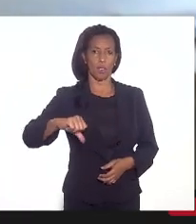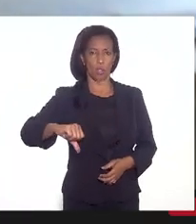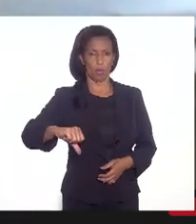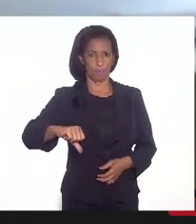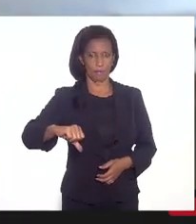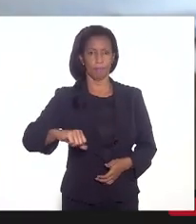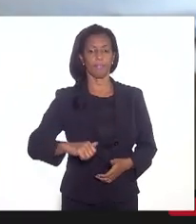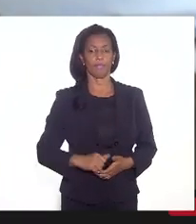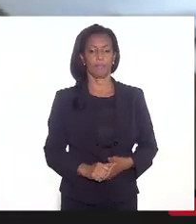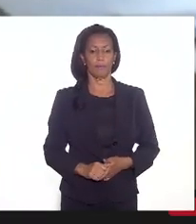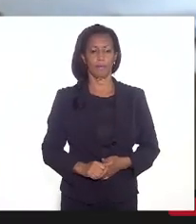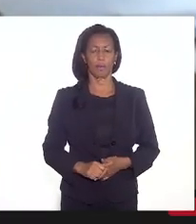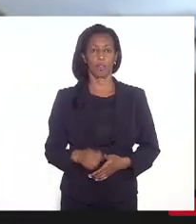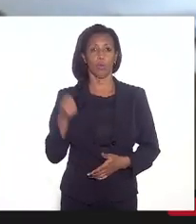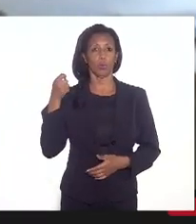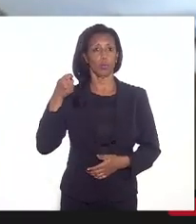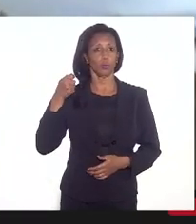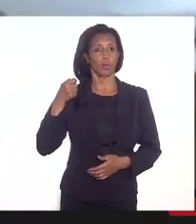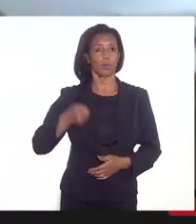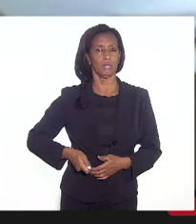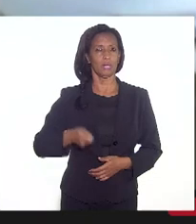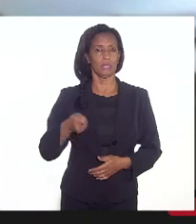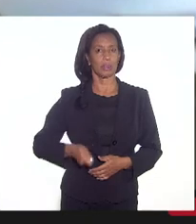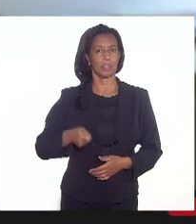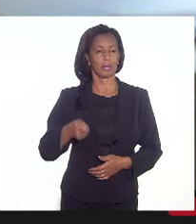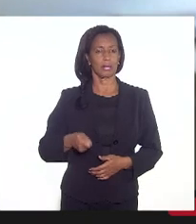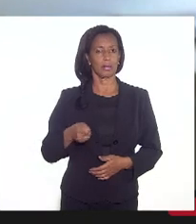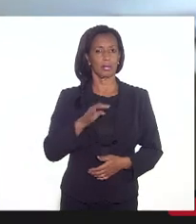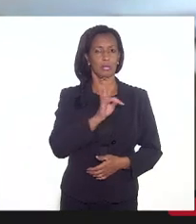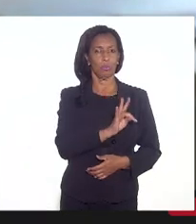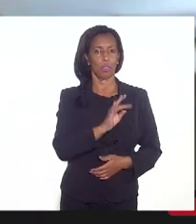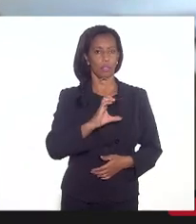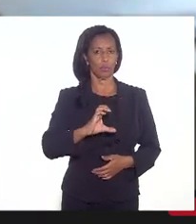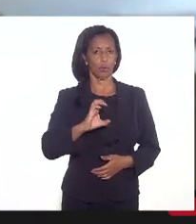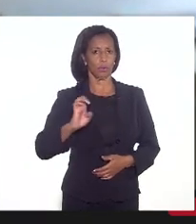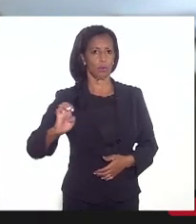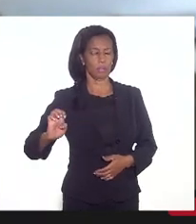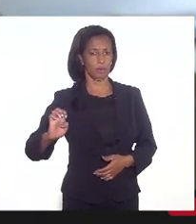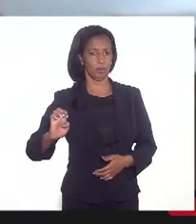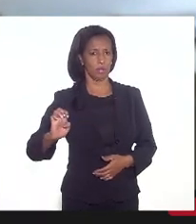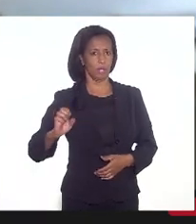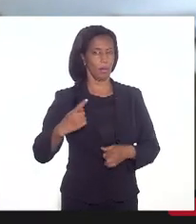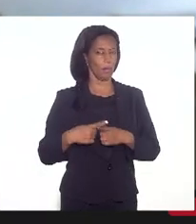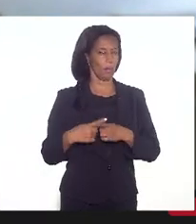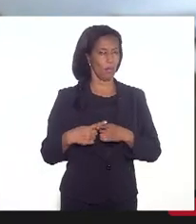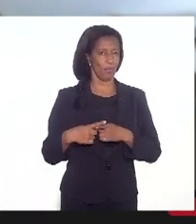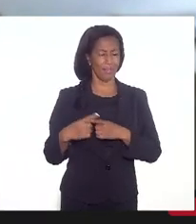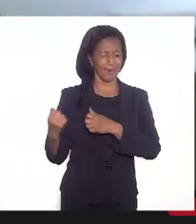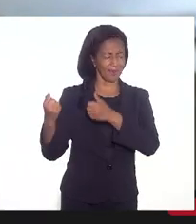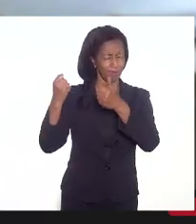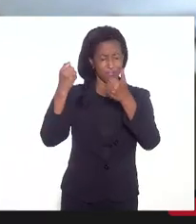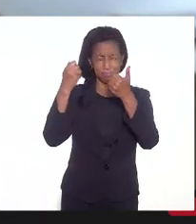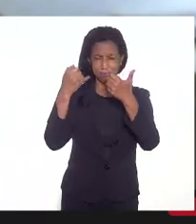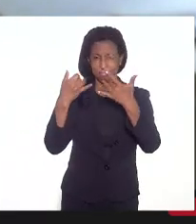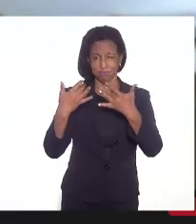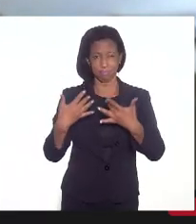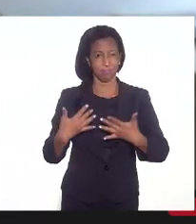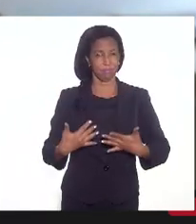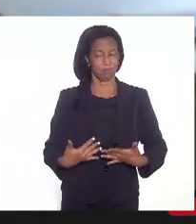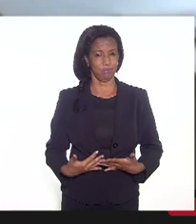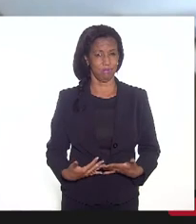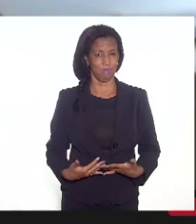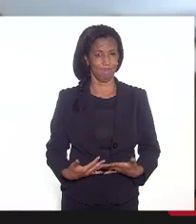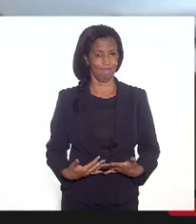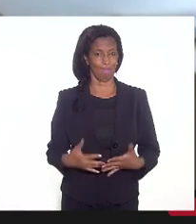do Tribunal de Contas do Estado, o que está muito bem feito e